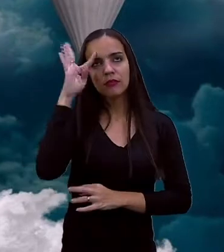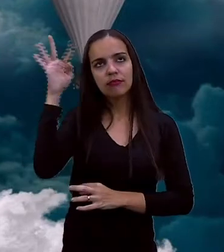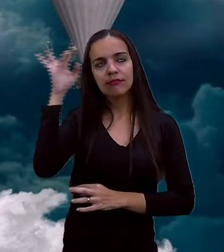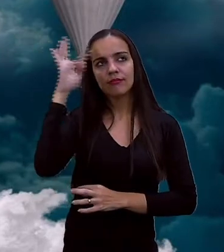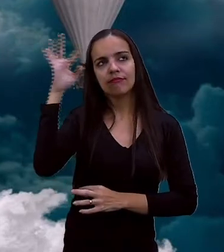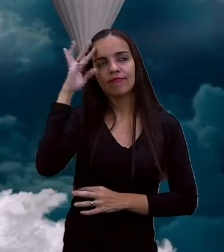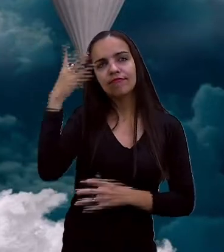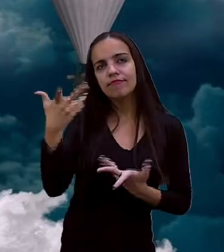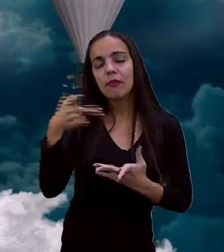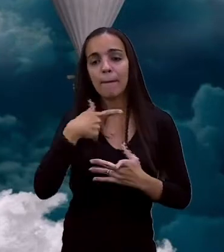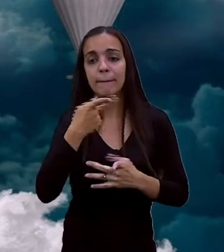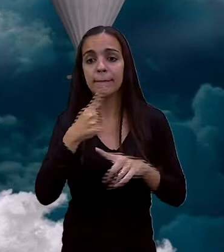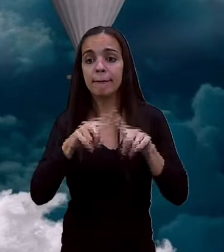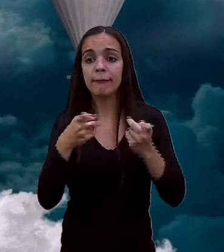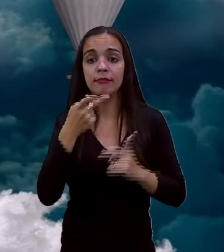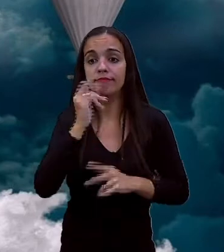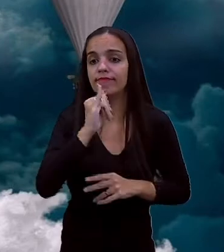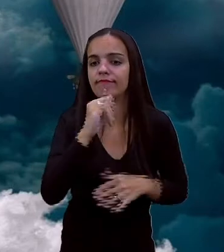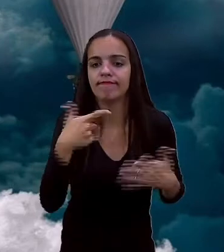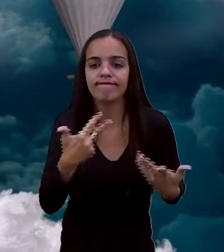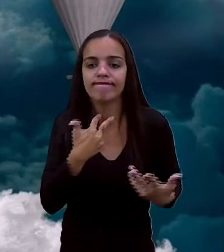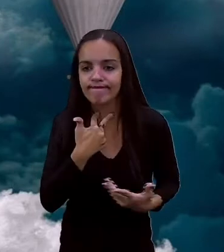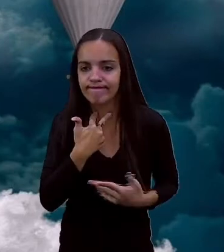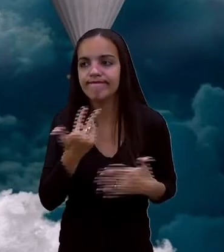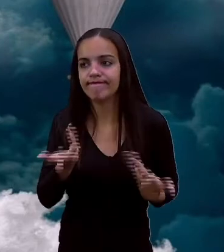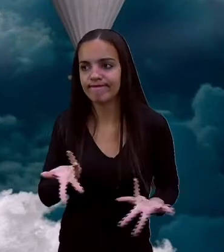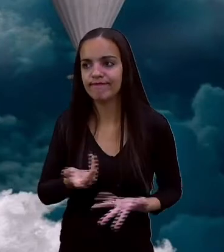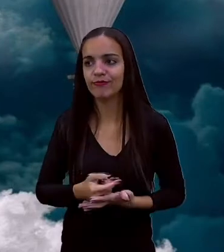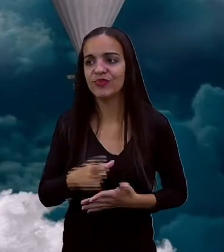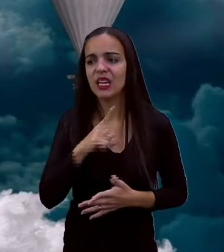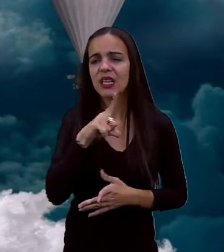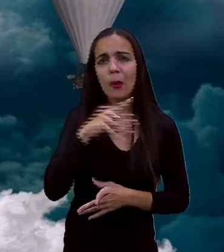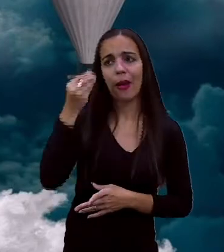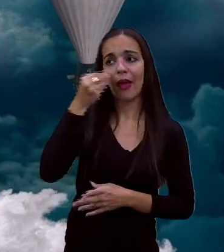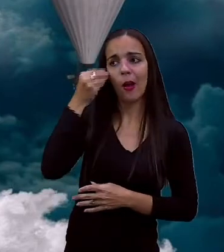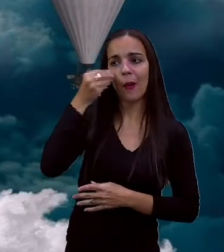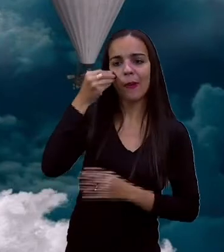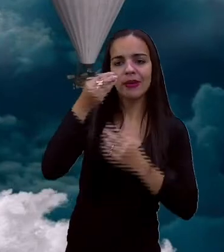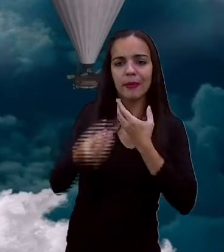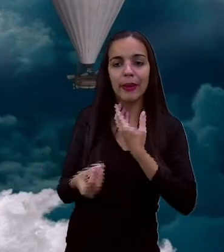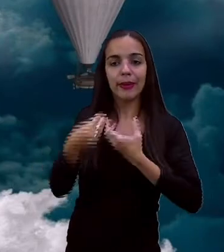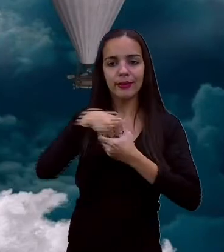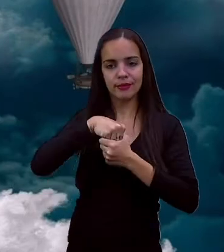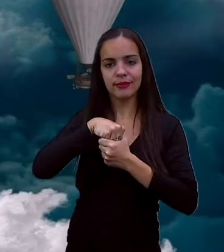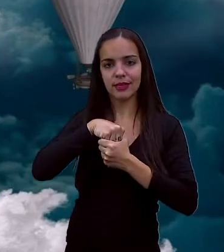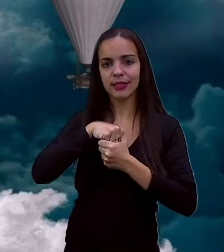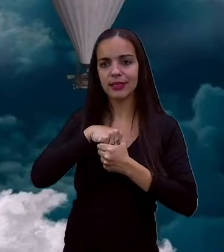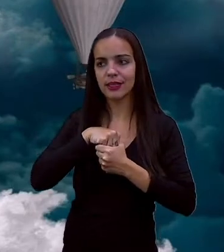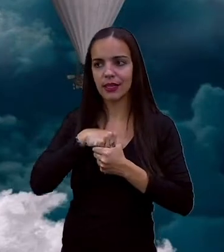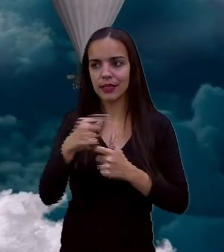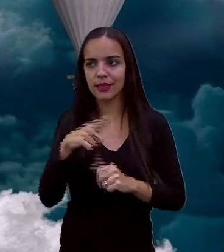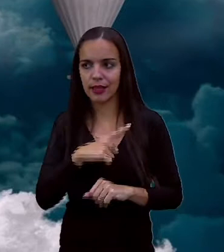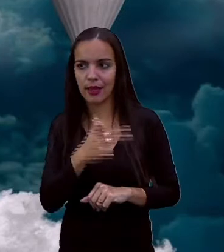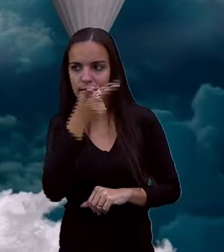ele está na experiência interna. E o que essa experiência interna faz? Ela contamina esse mundo exterior.